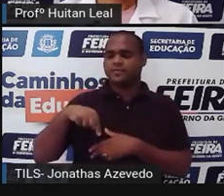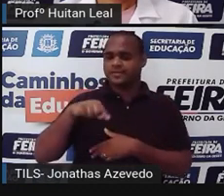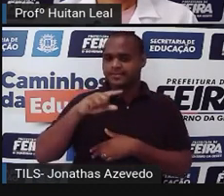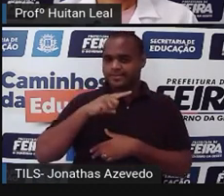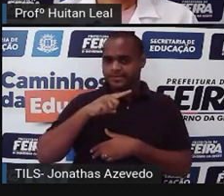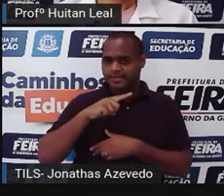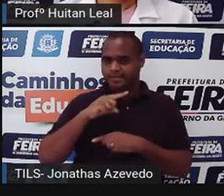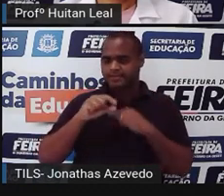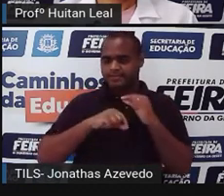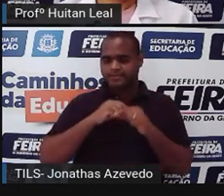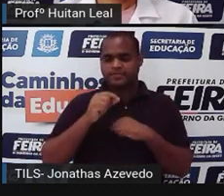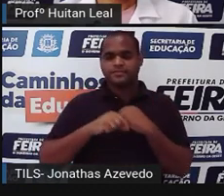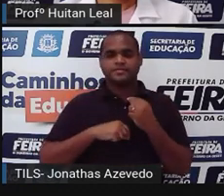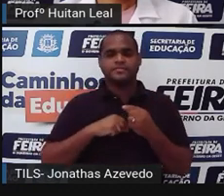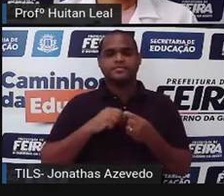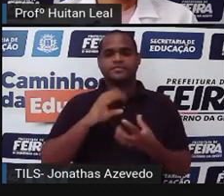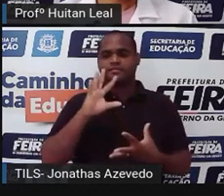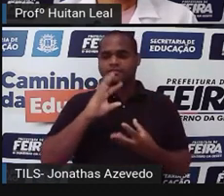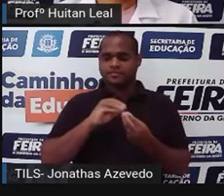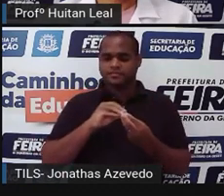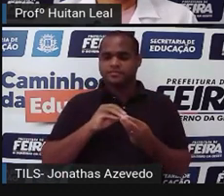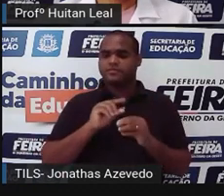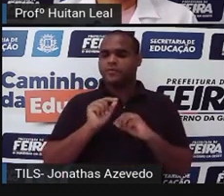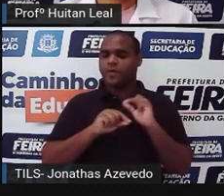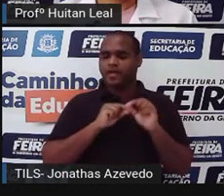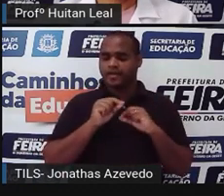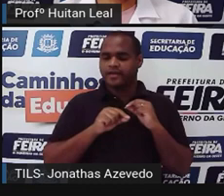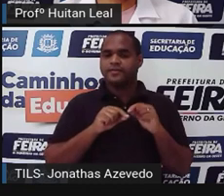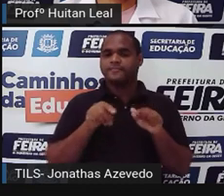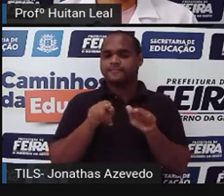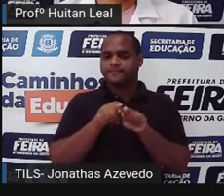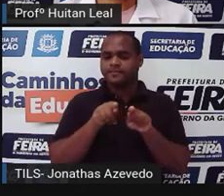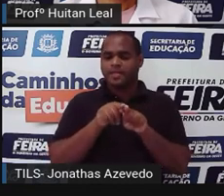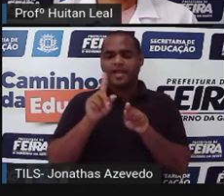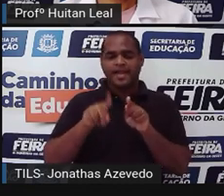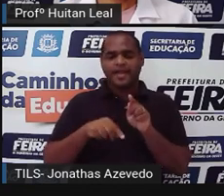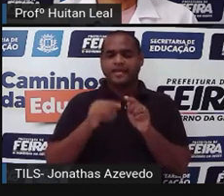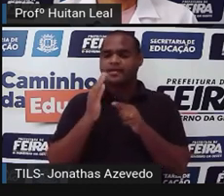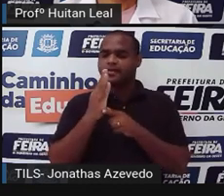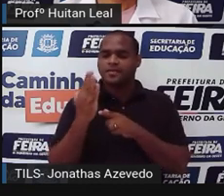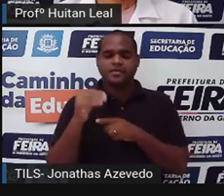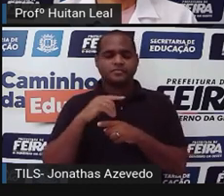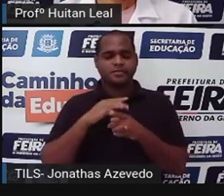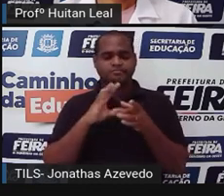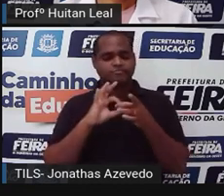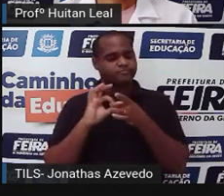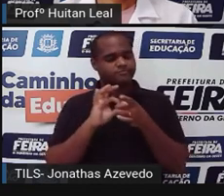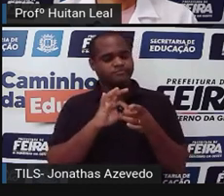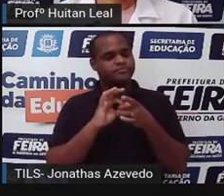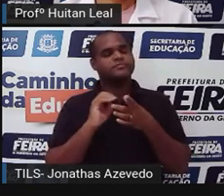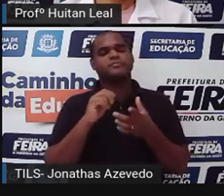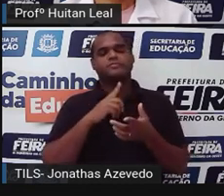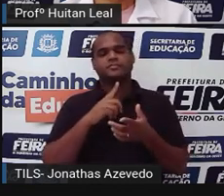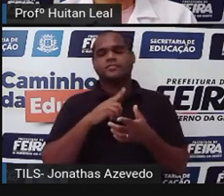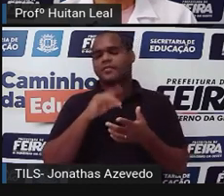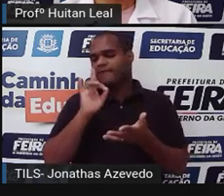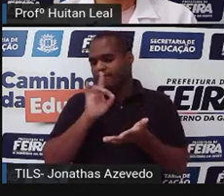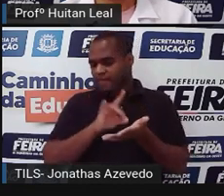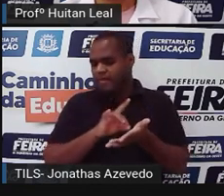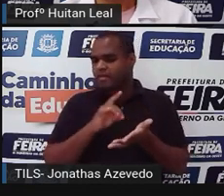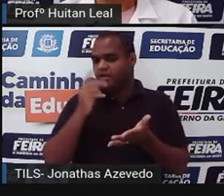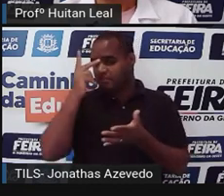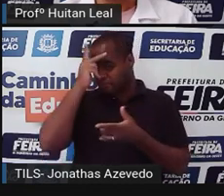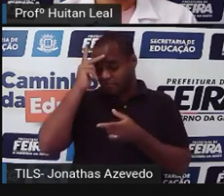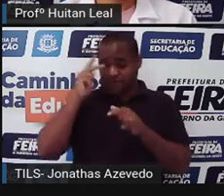o elemento fantástico, que é o reflexo que saiu do espelho, se relacionando com o elemento real, que são as